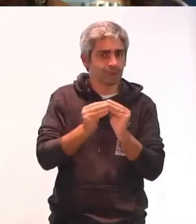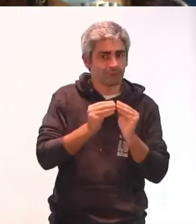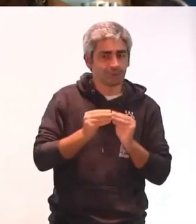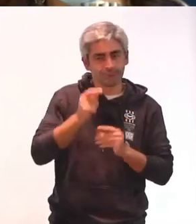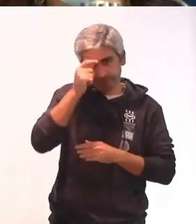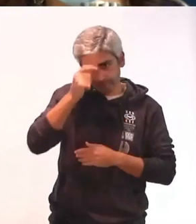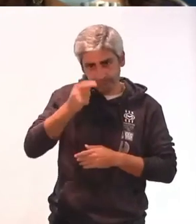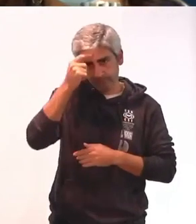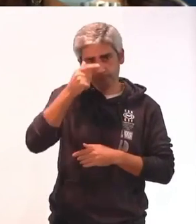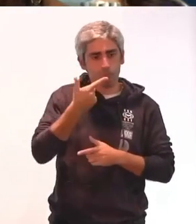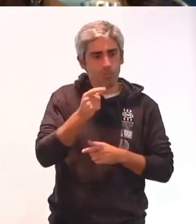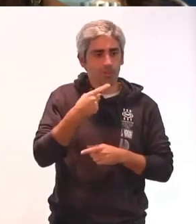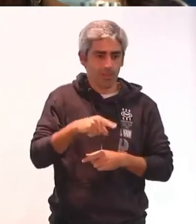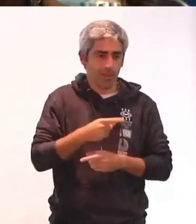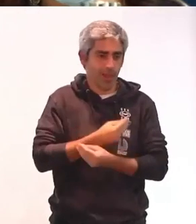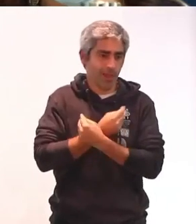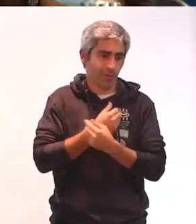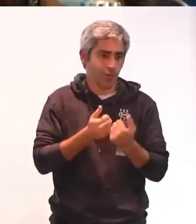Bloco tem por todas as pessoas.